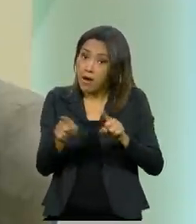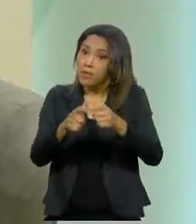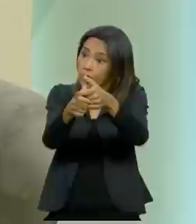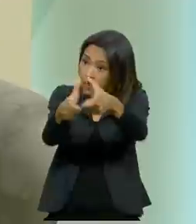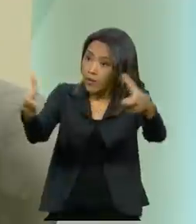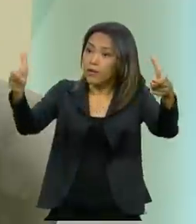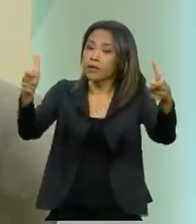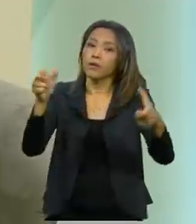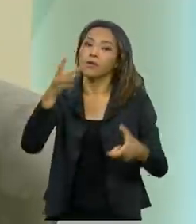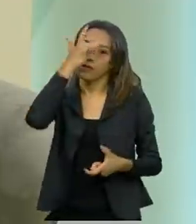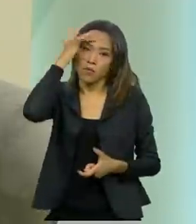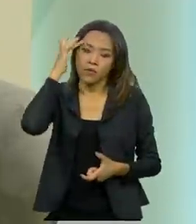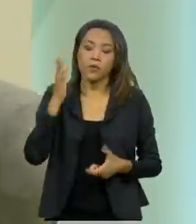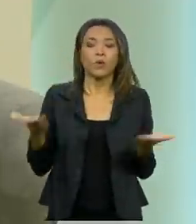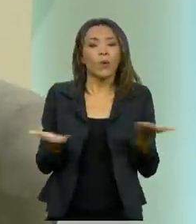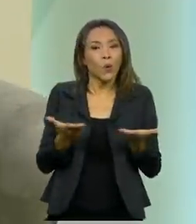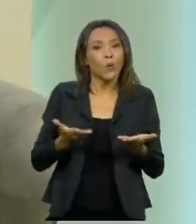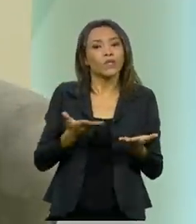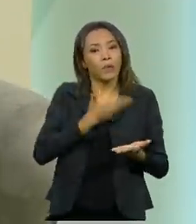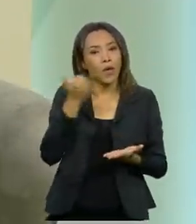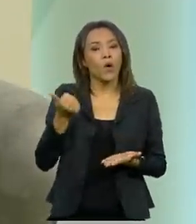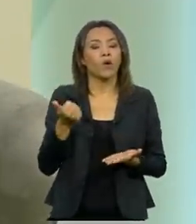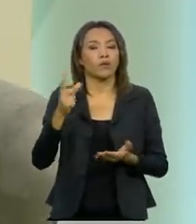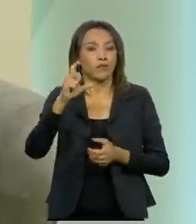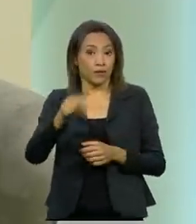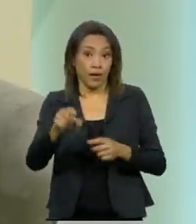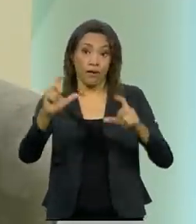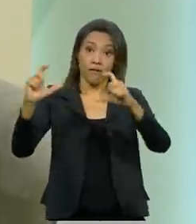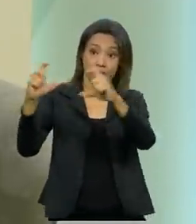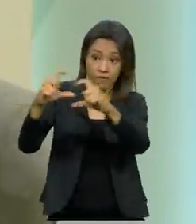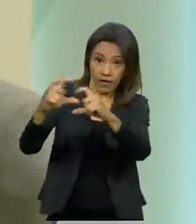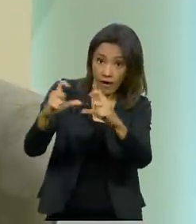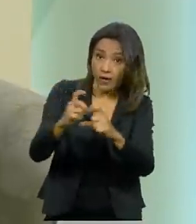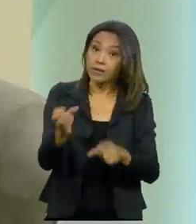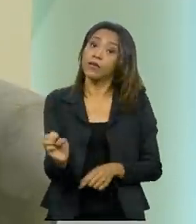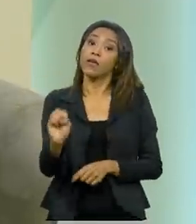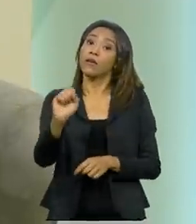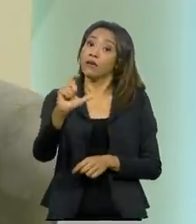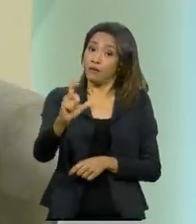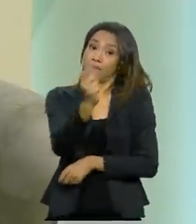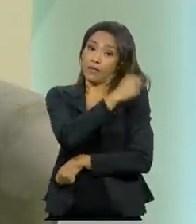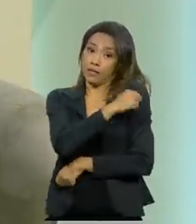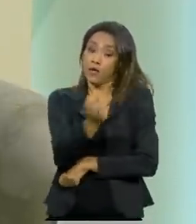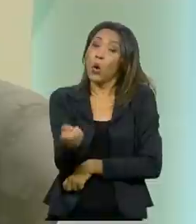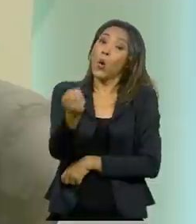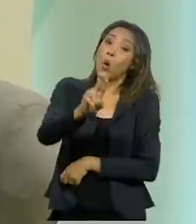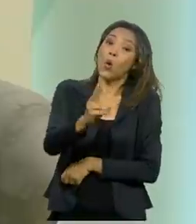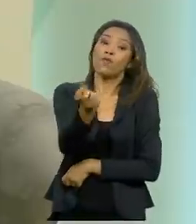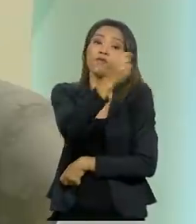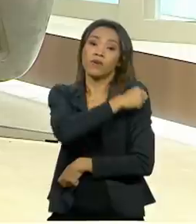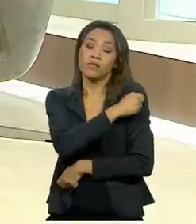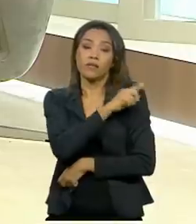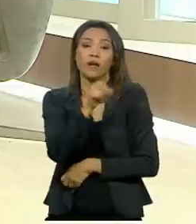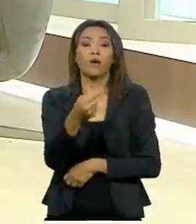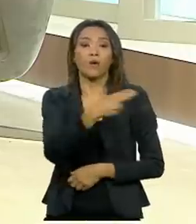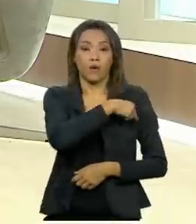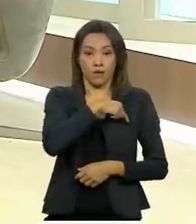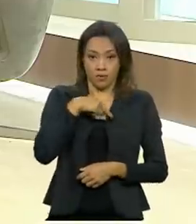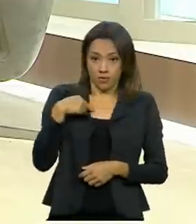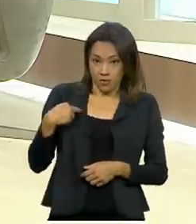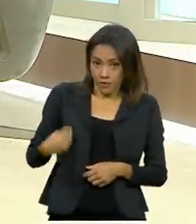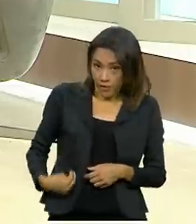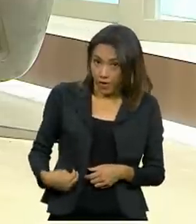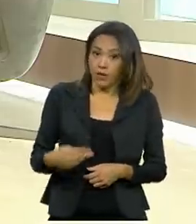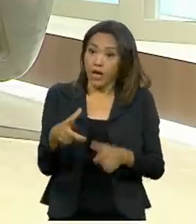orientação é vacinar com a Pfizer ou com a Coronavac. A maioria tem sido vacinada com a Pfizer.